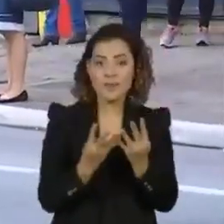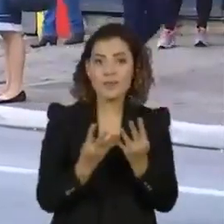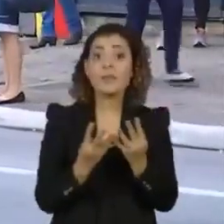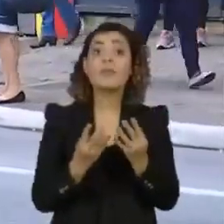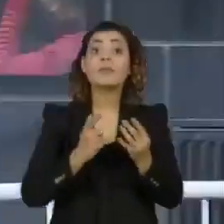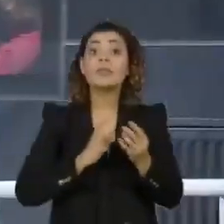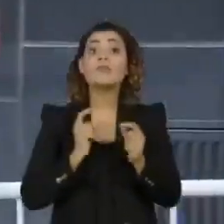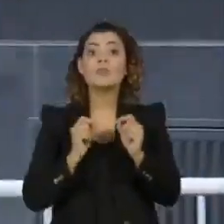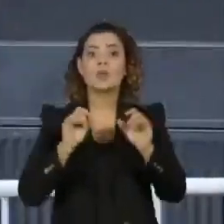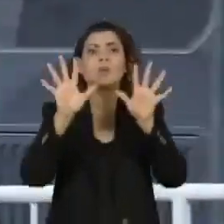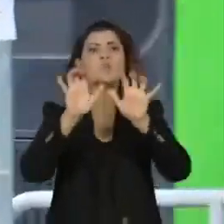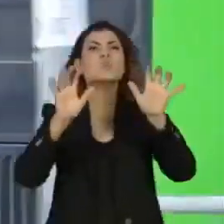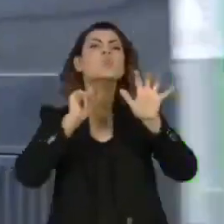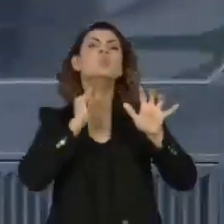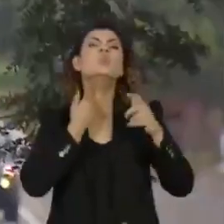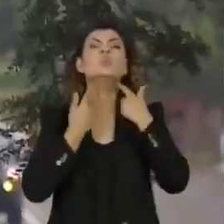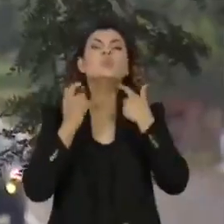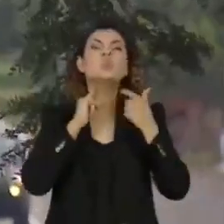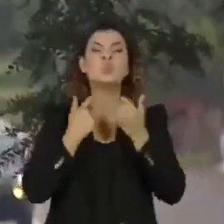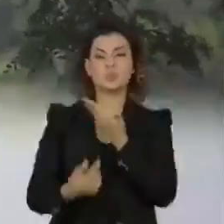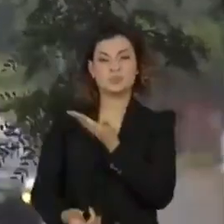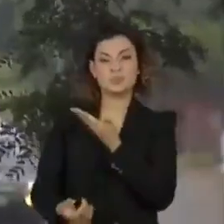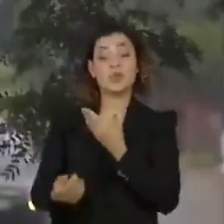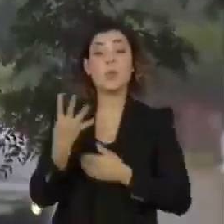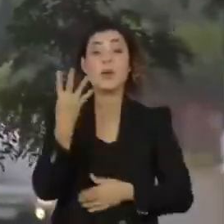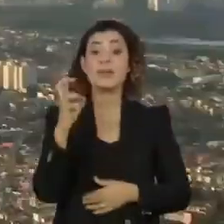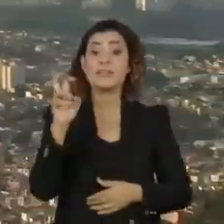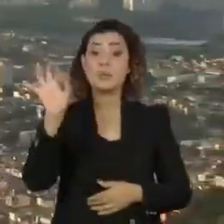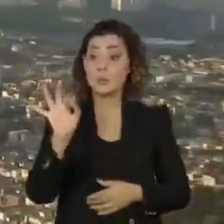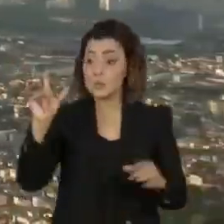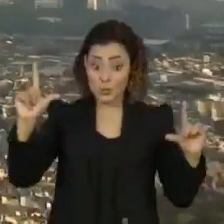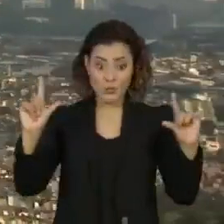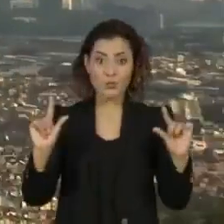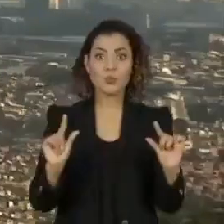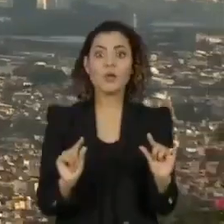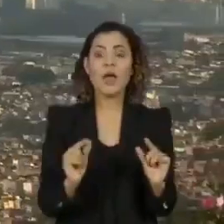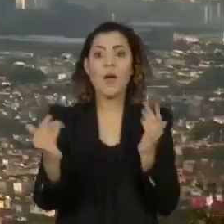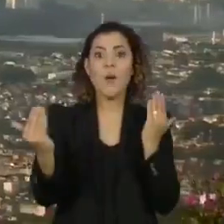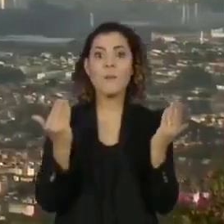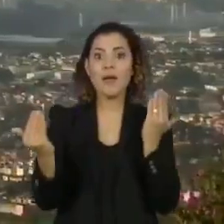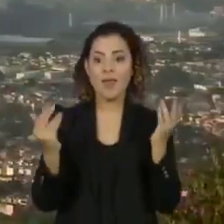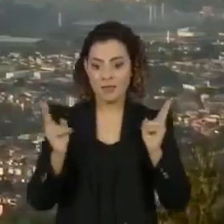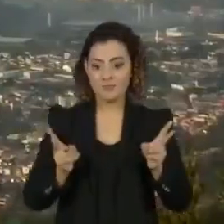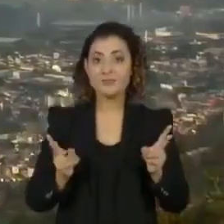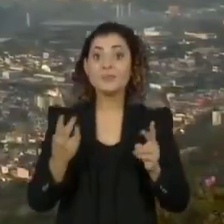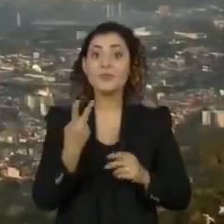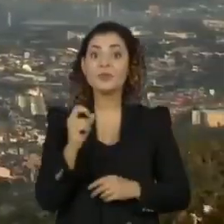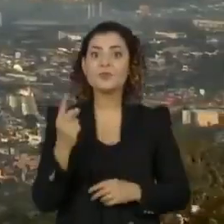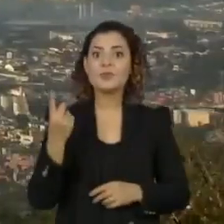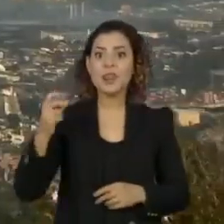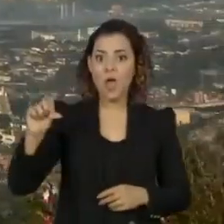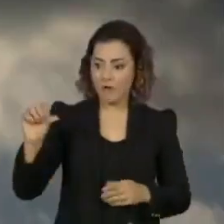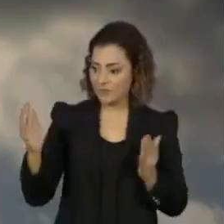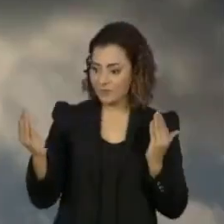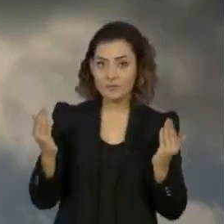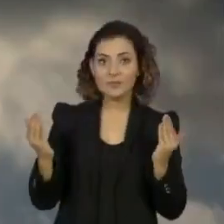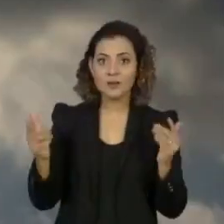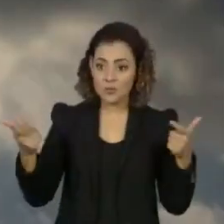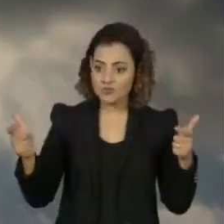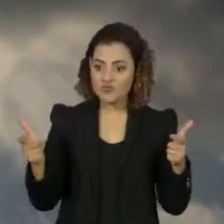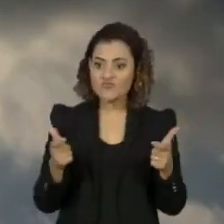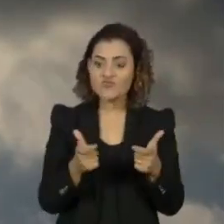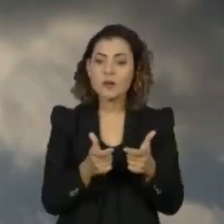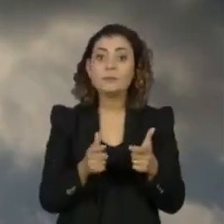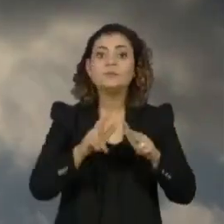concentração de monóxido de carbono caiu 45% em relação ao mesmo período de 2019. Os